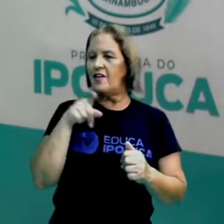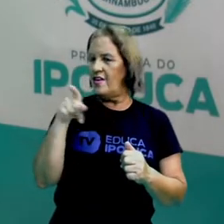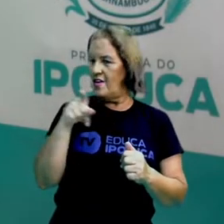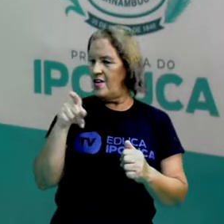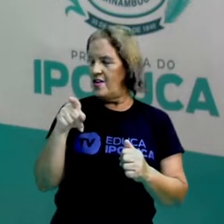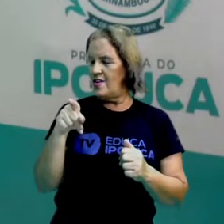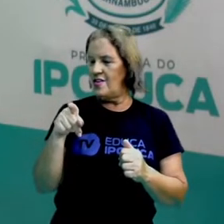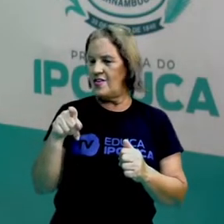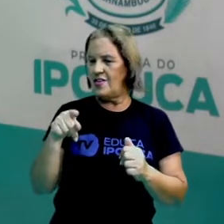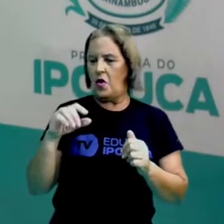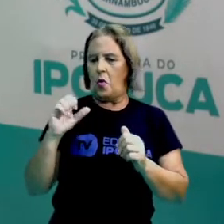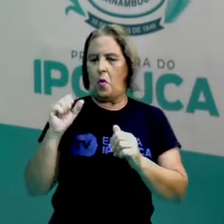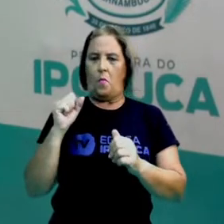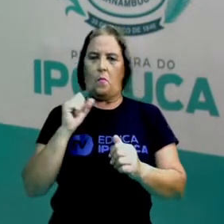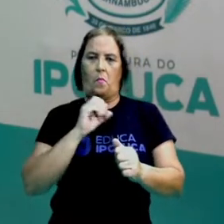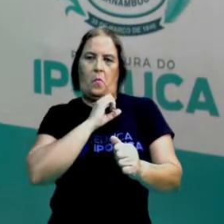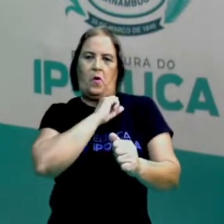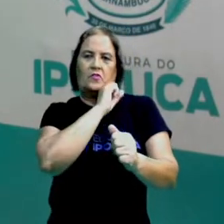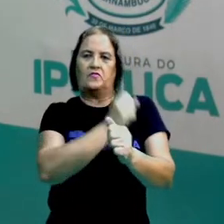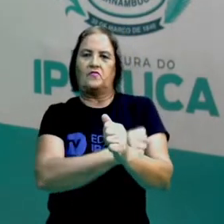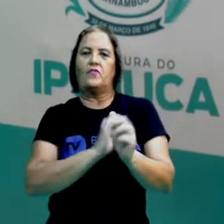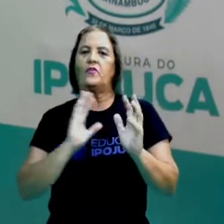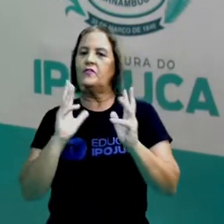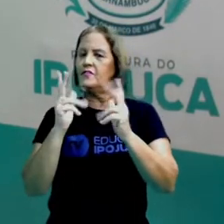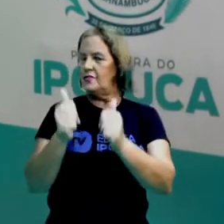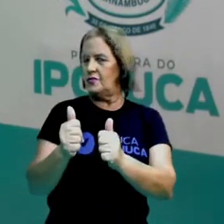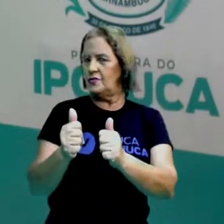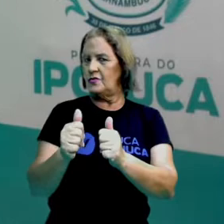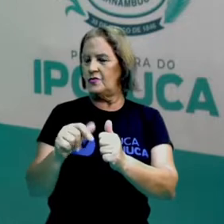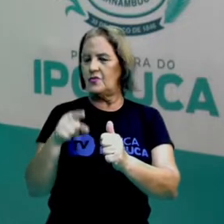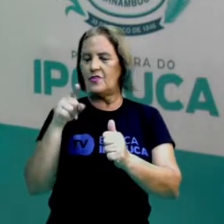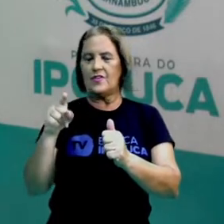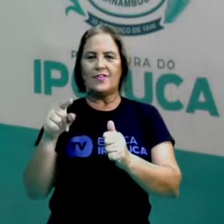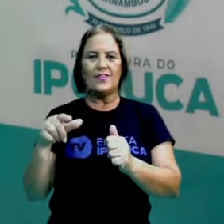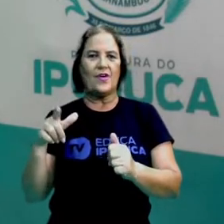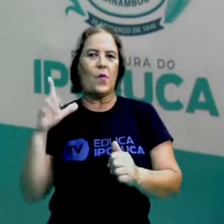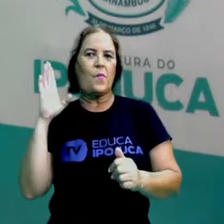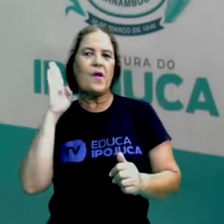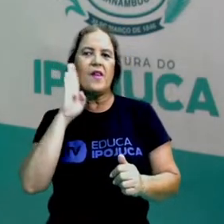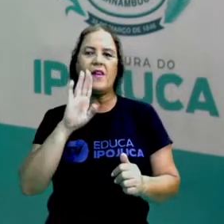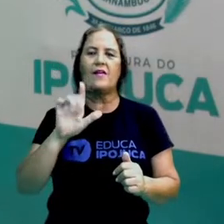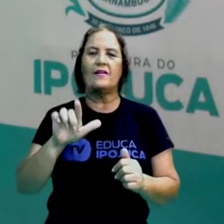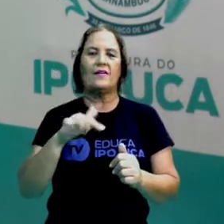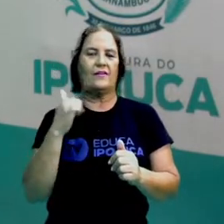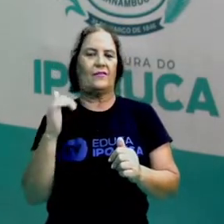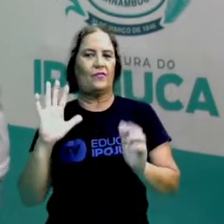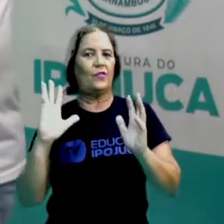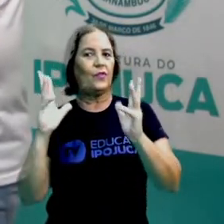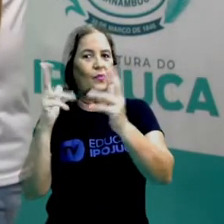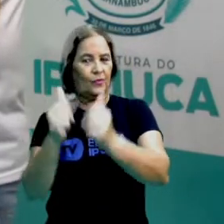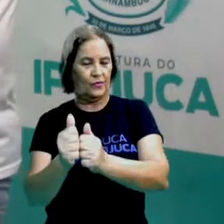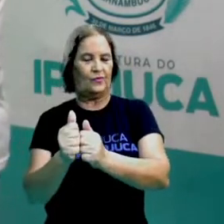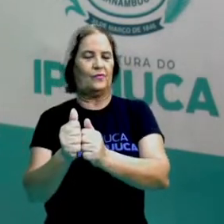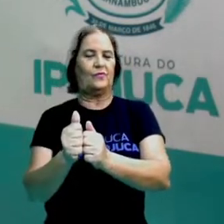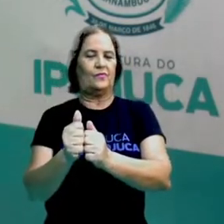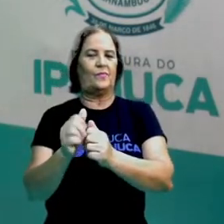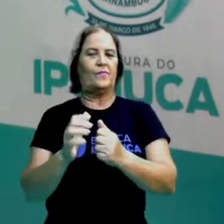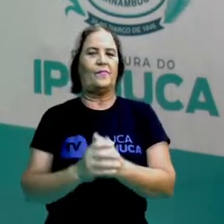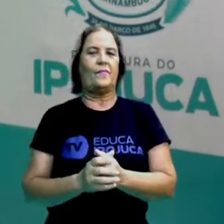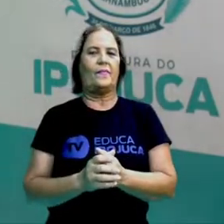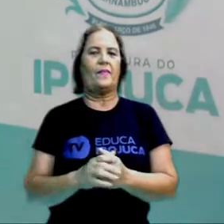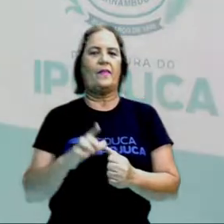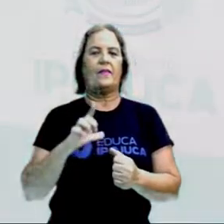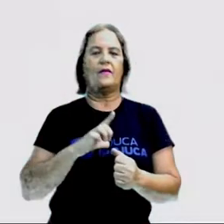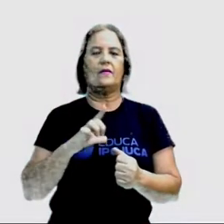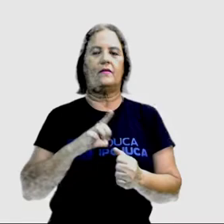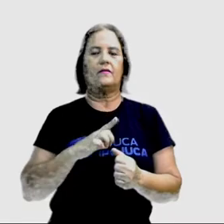mais legal de todos. Na realidade, se ele é o mais, né? Então, precisa colocar aí o todos depois. Beleza? Então, aqui nós